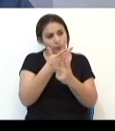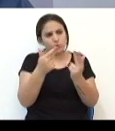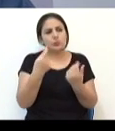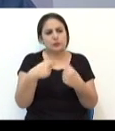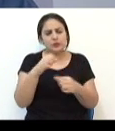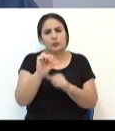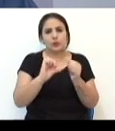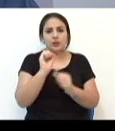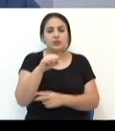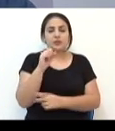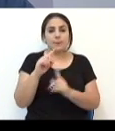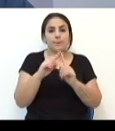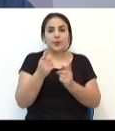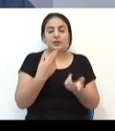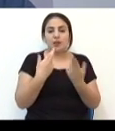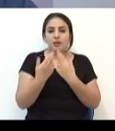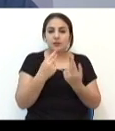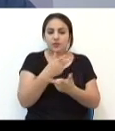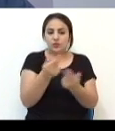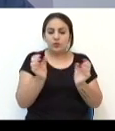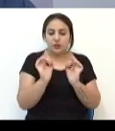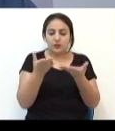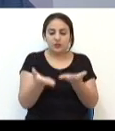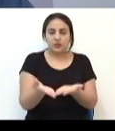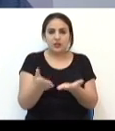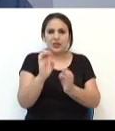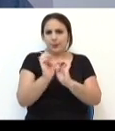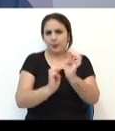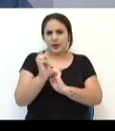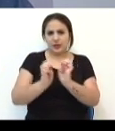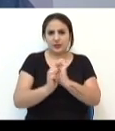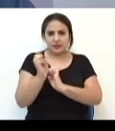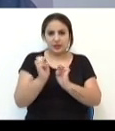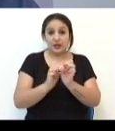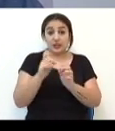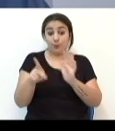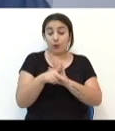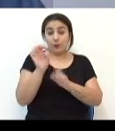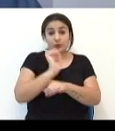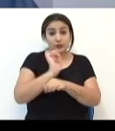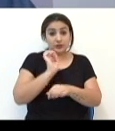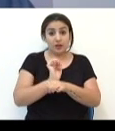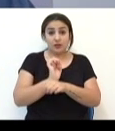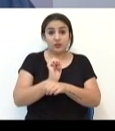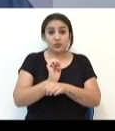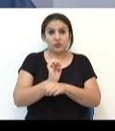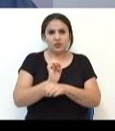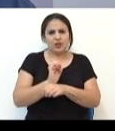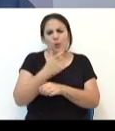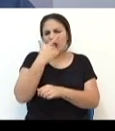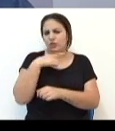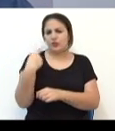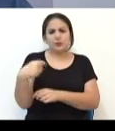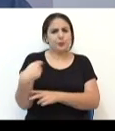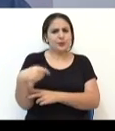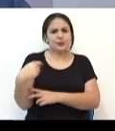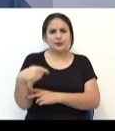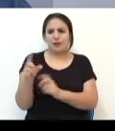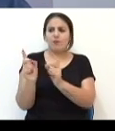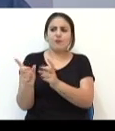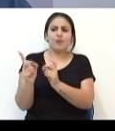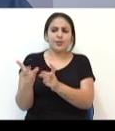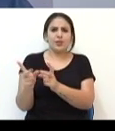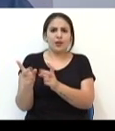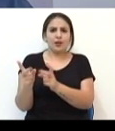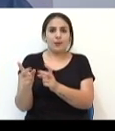alterado, mas, nesse sentido, especificamente no caso das empresas estatais, nós entendemos que não há necessidade de